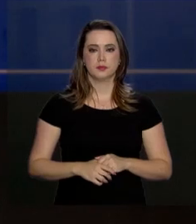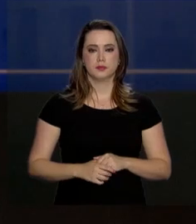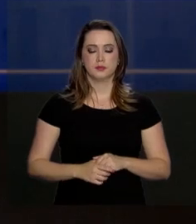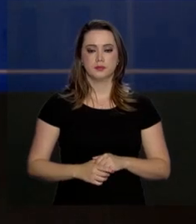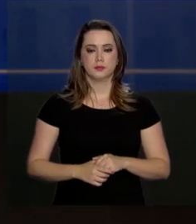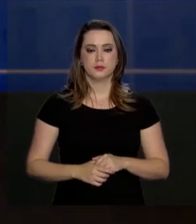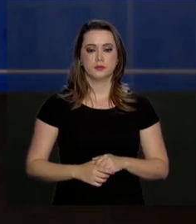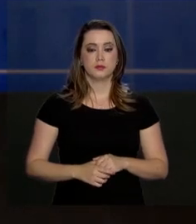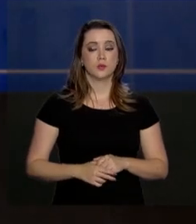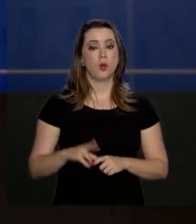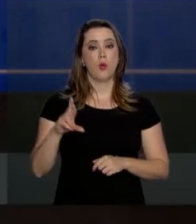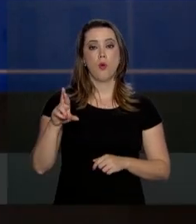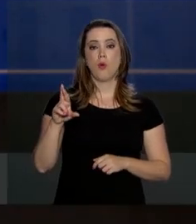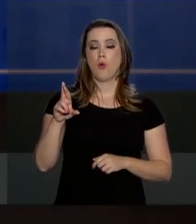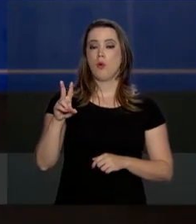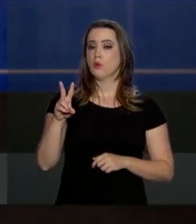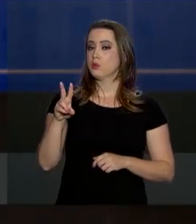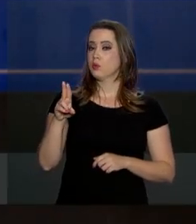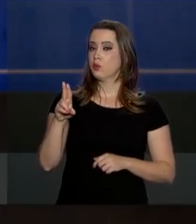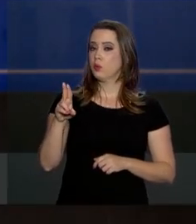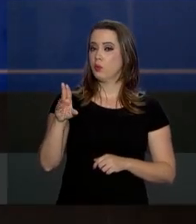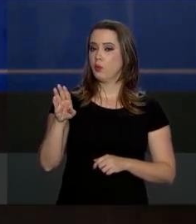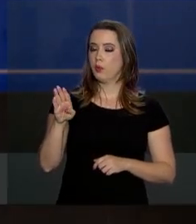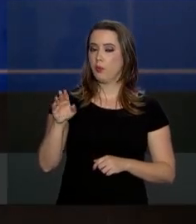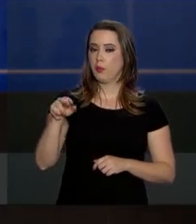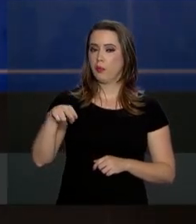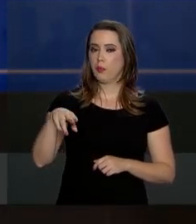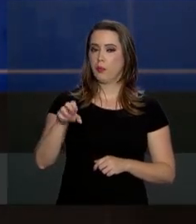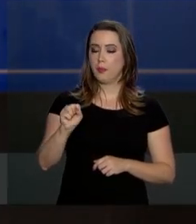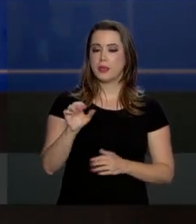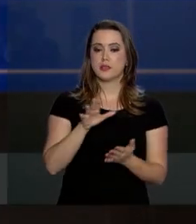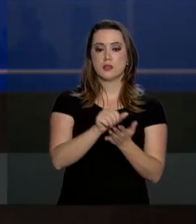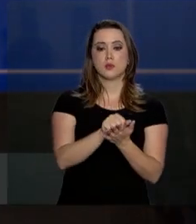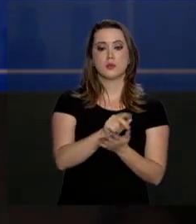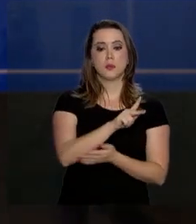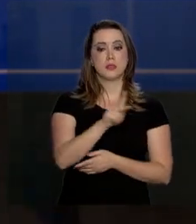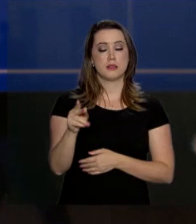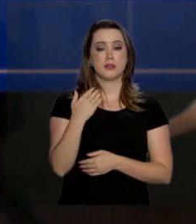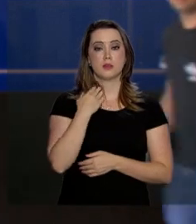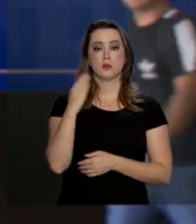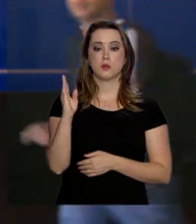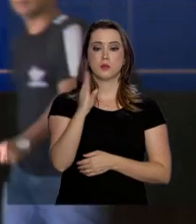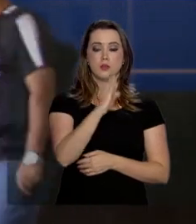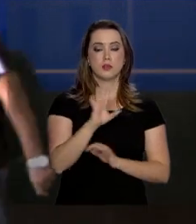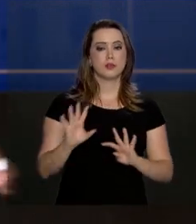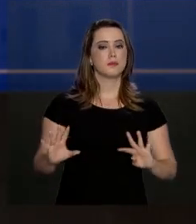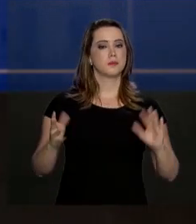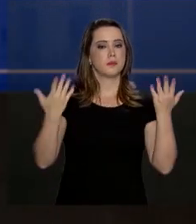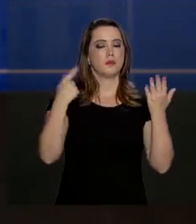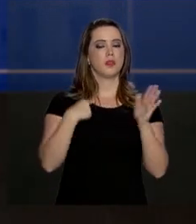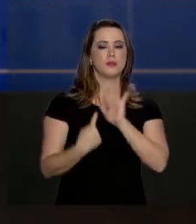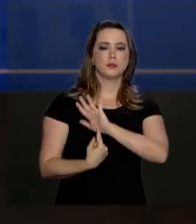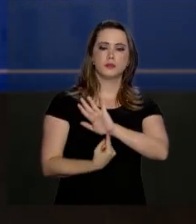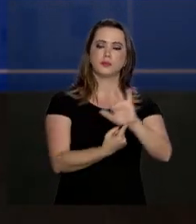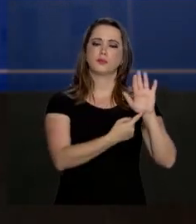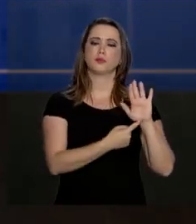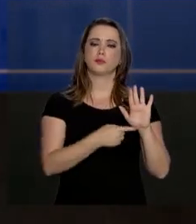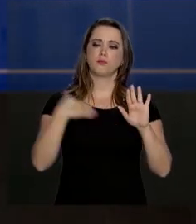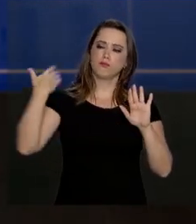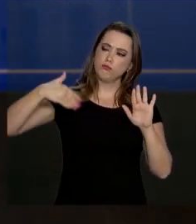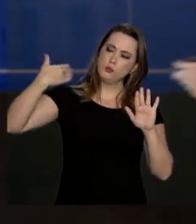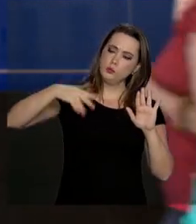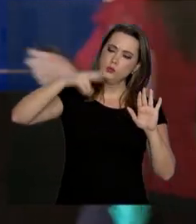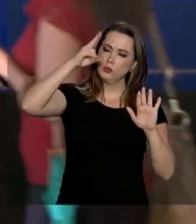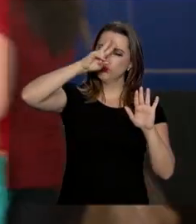Rubem Novaes assumiu a presidência do Banco do Brasil no lugar de Marcelo Labuto. Na cerimônia, ele apontou que na história do banco,